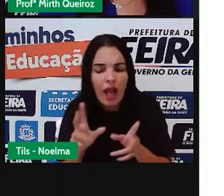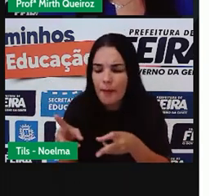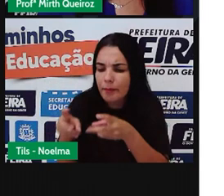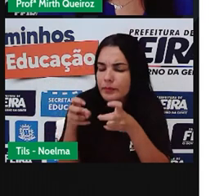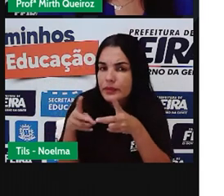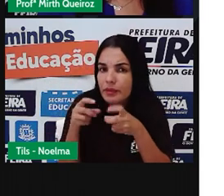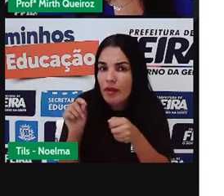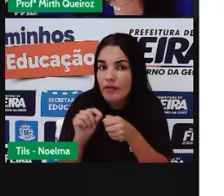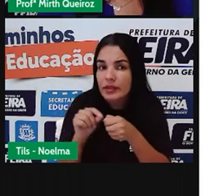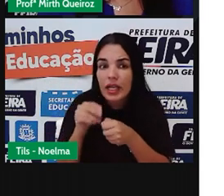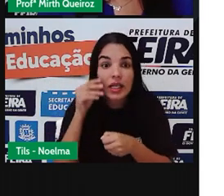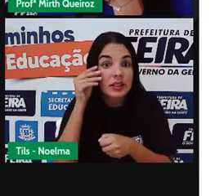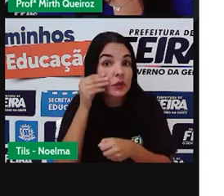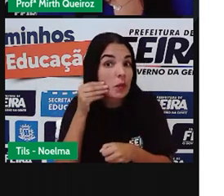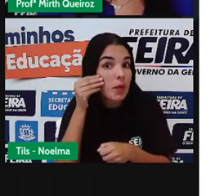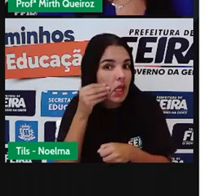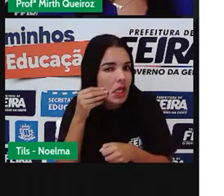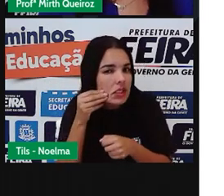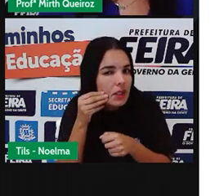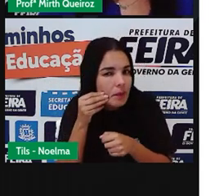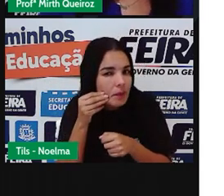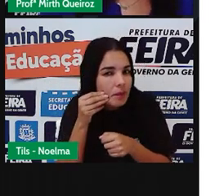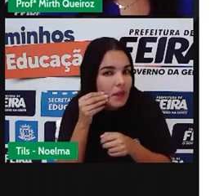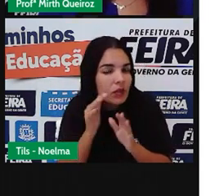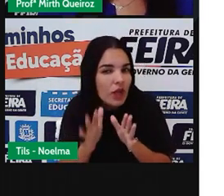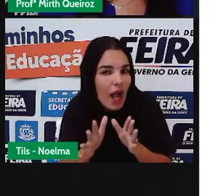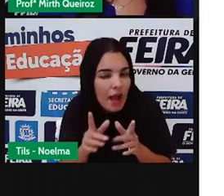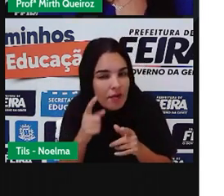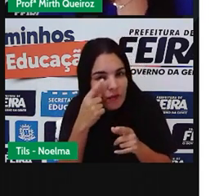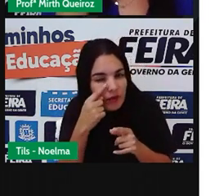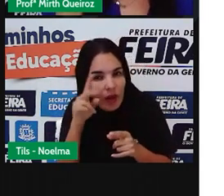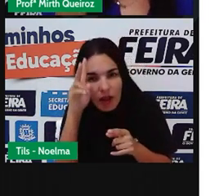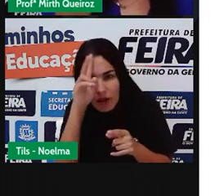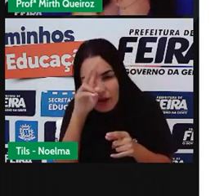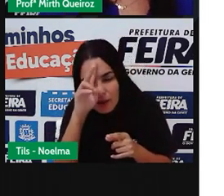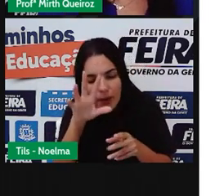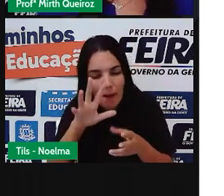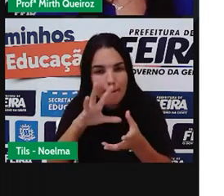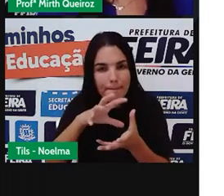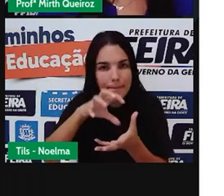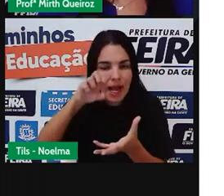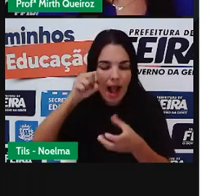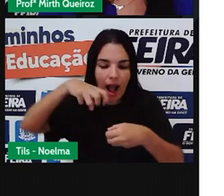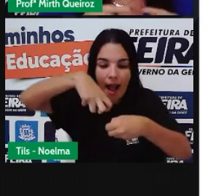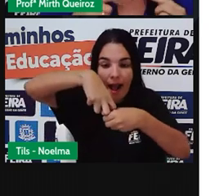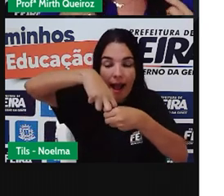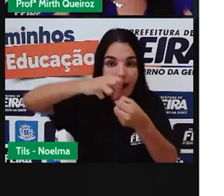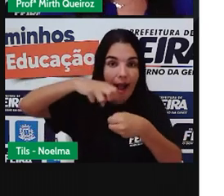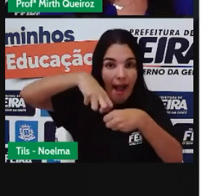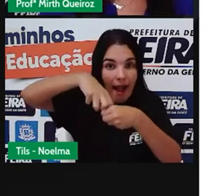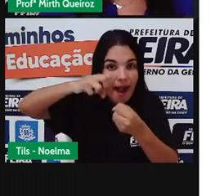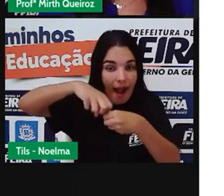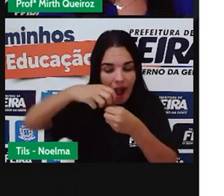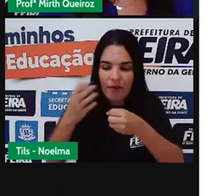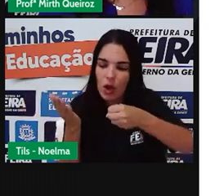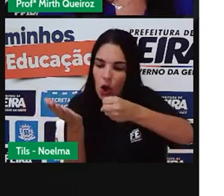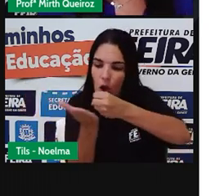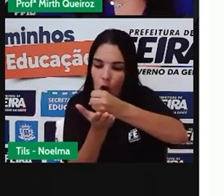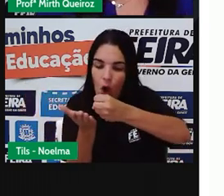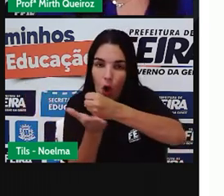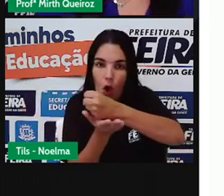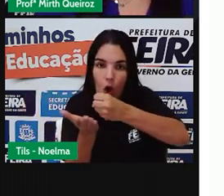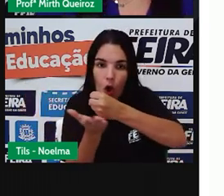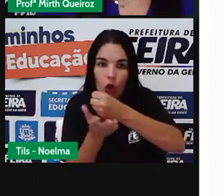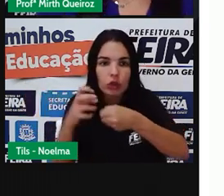vocês foi que vocês iriam utilizar garrafas PET. No caso, 3 garrafas PET que vocês iriam cortar ali ao meio